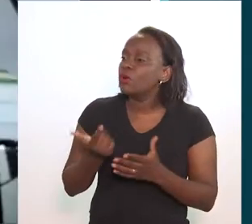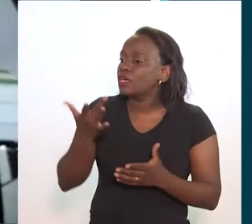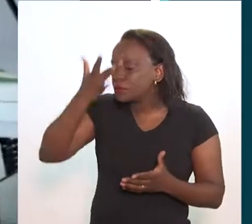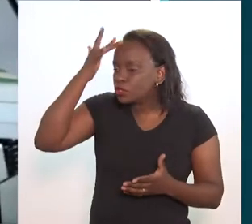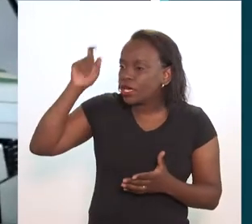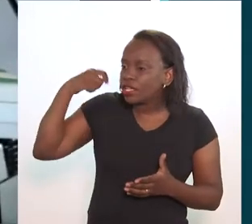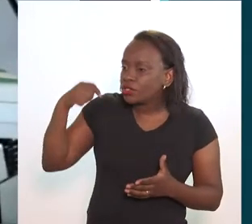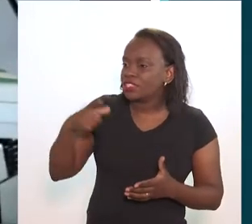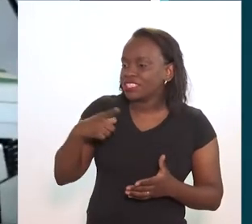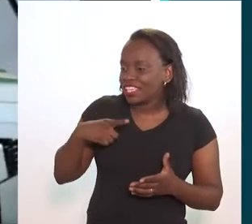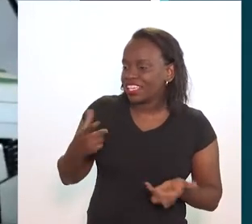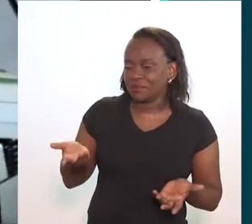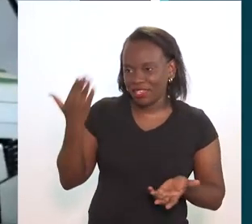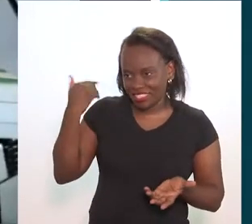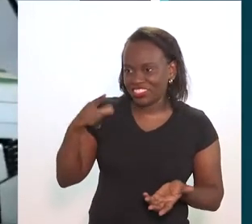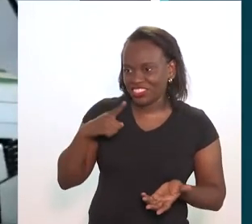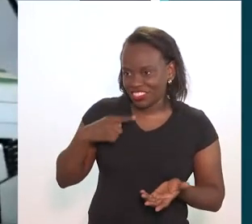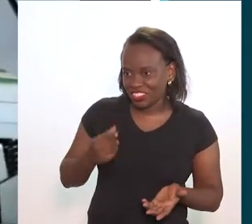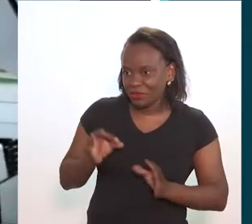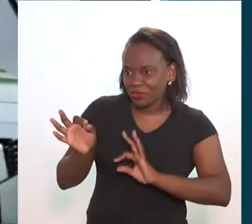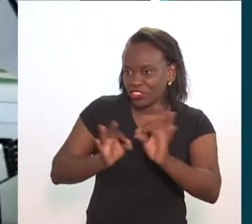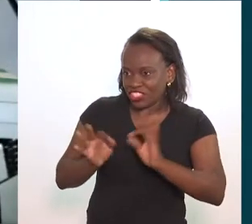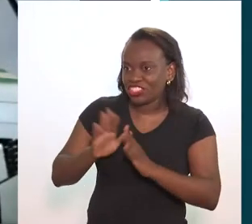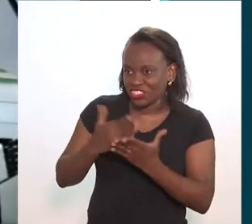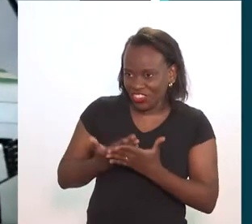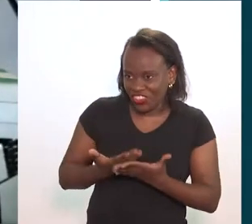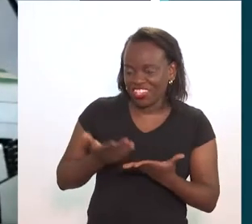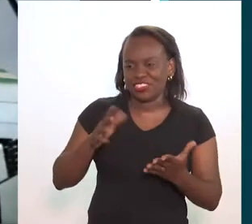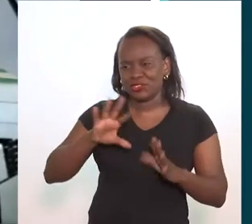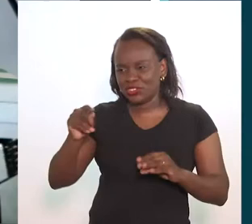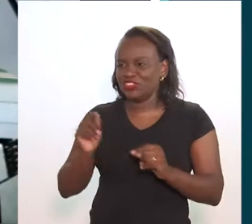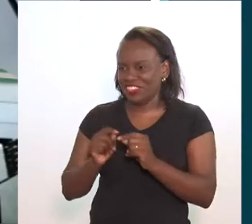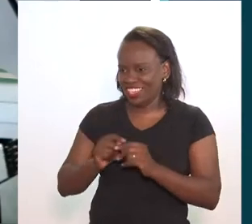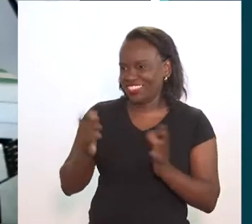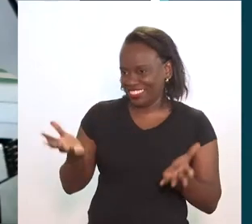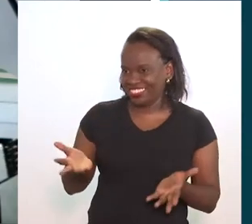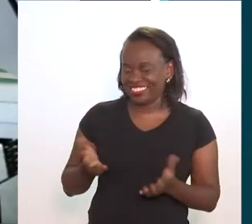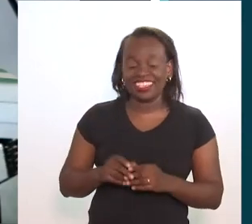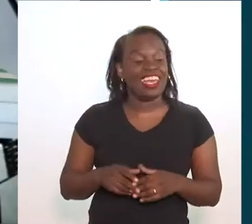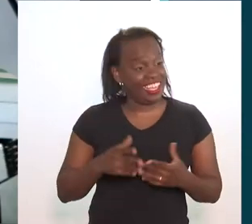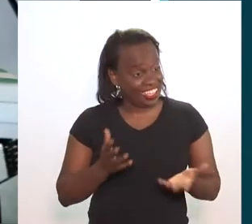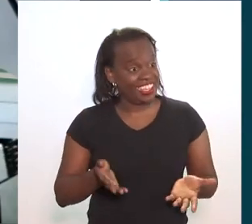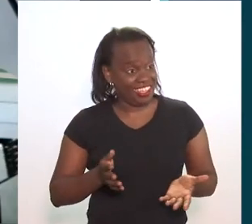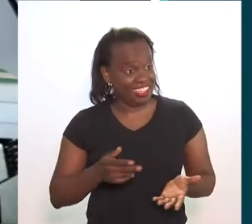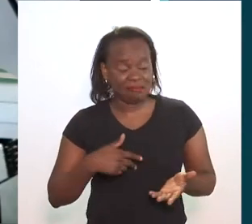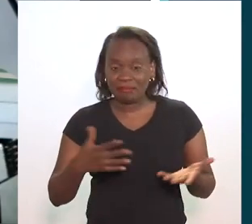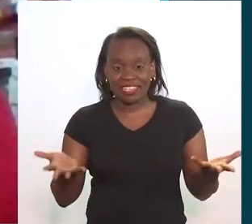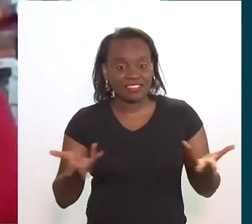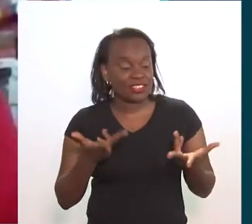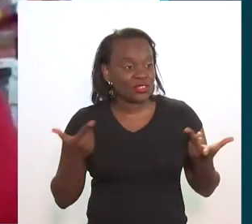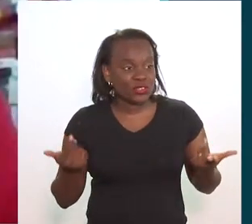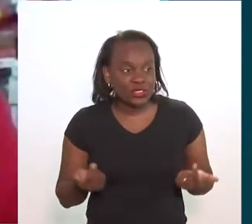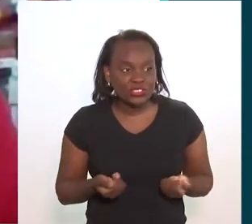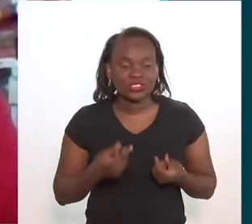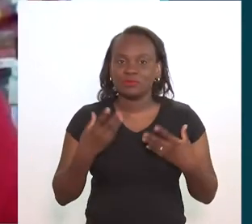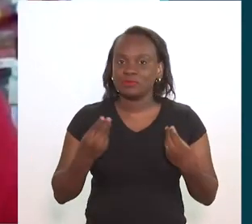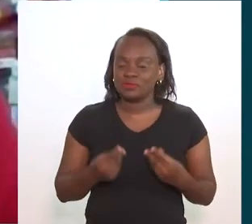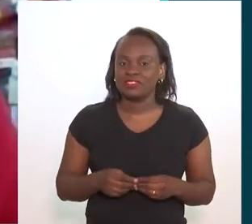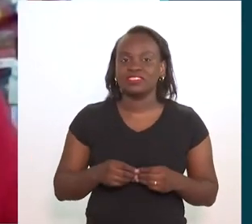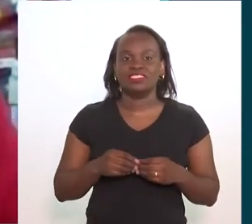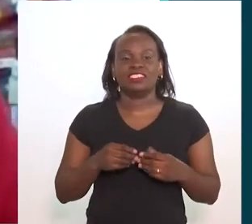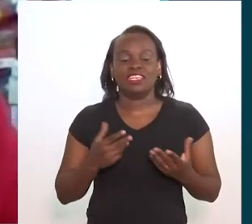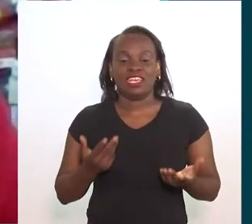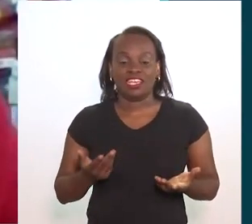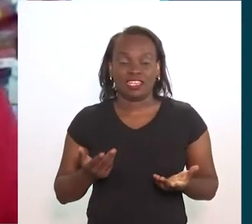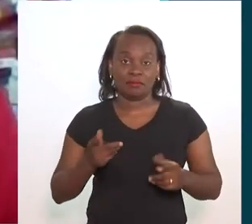os atores nessa época passaram por isso, né? Projeto escola, né? Que todo mundo fazia, né? É, era maravilhoso. A cena é